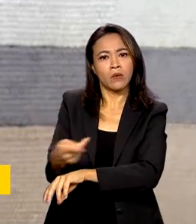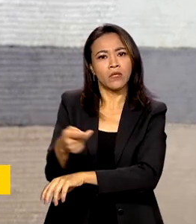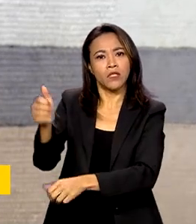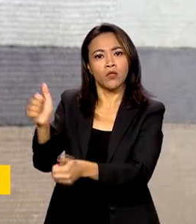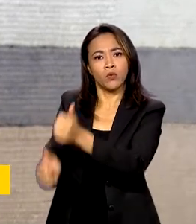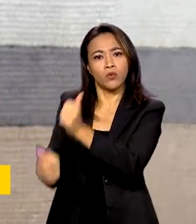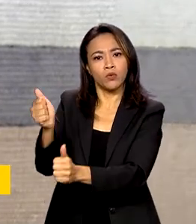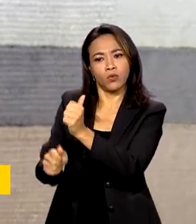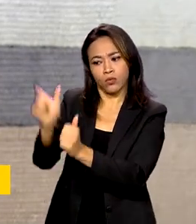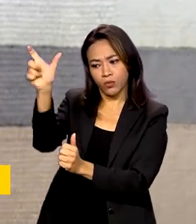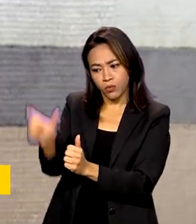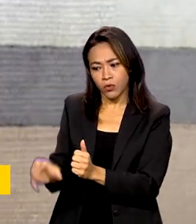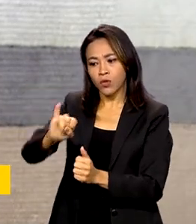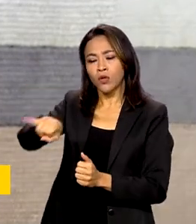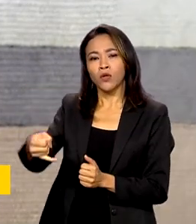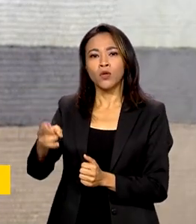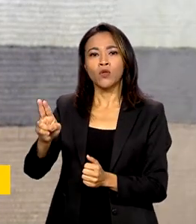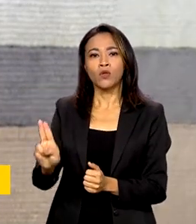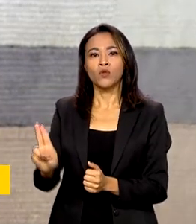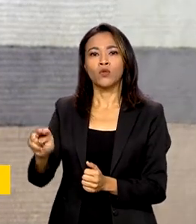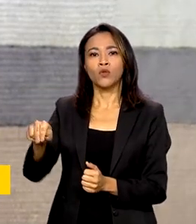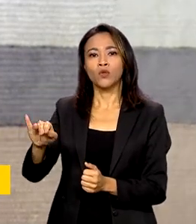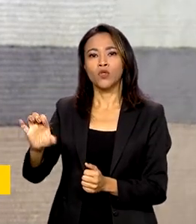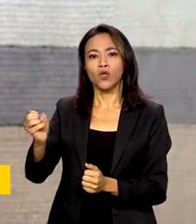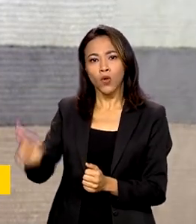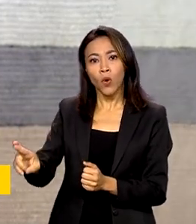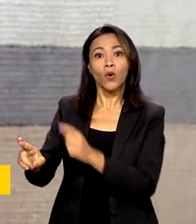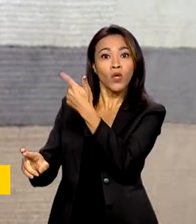tantos outros atletas vêm sofrendo reiteradamente. Obrigado. Obrigado. Obrigado. Obrigado. Obrigado. Obrigado.